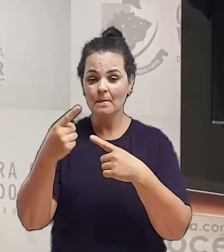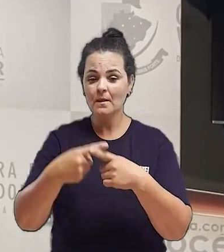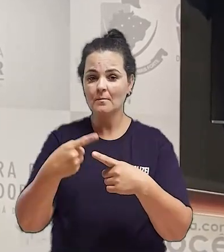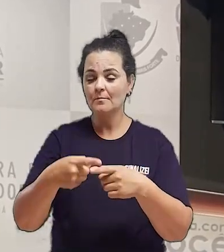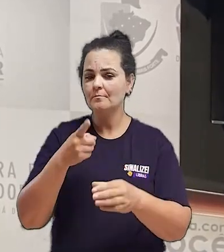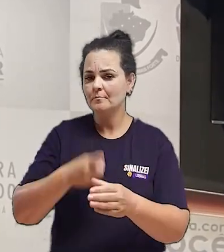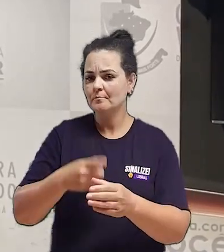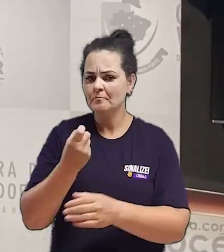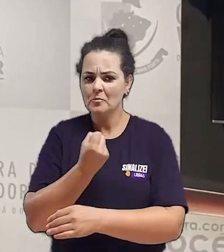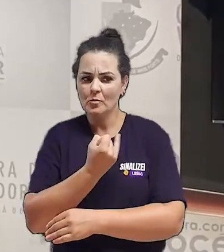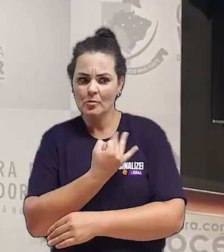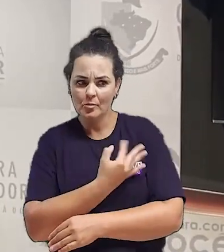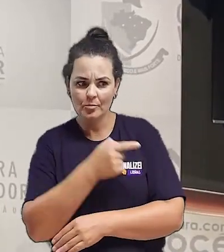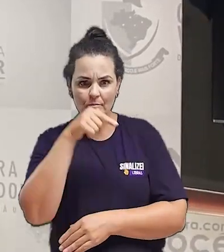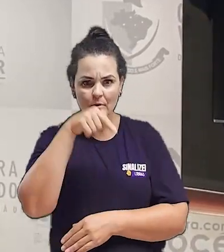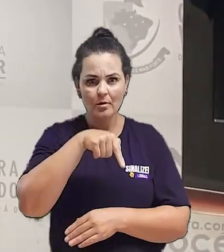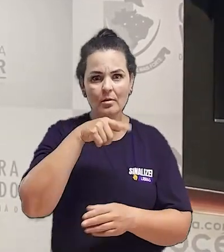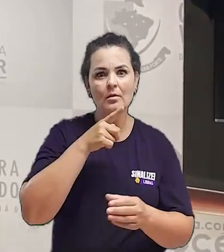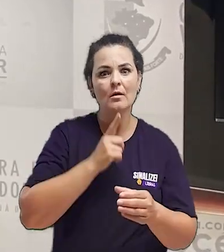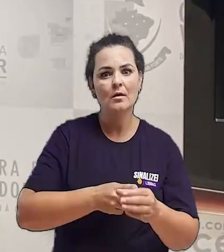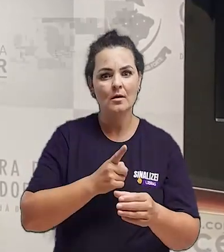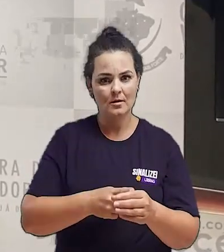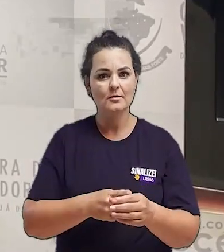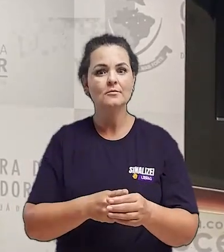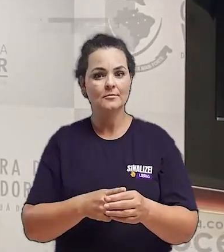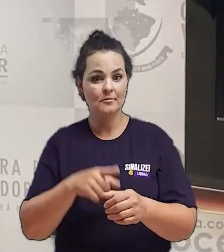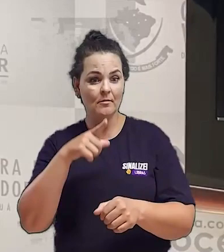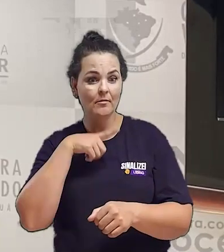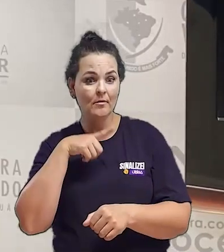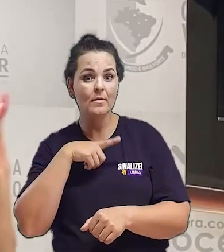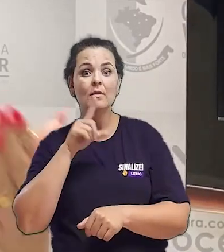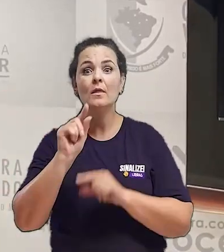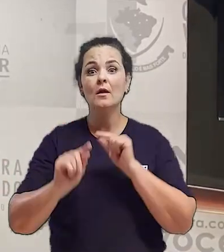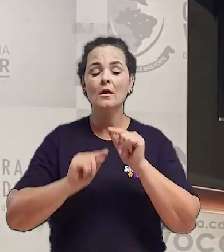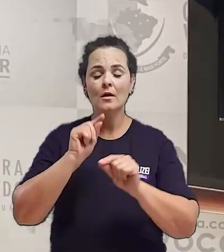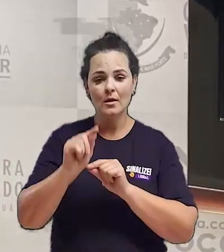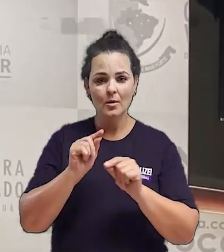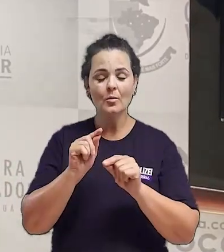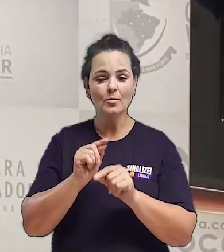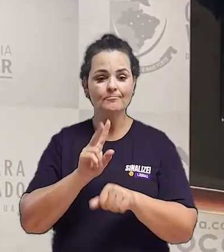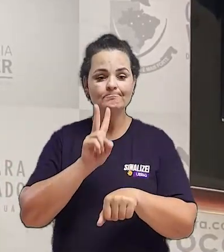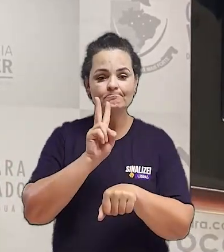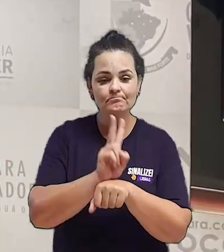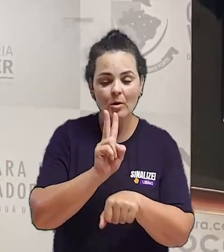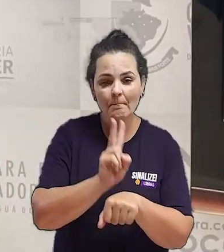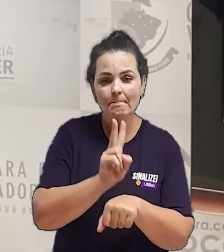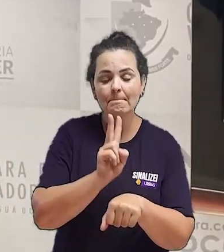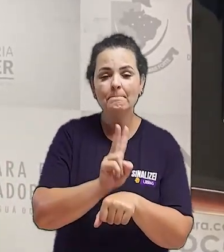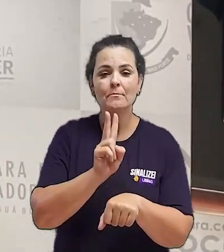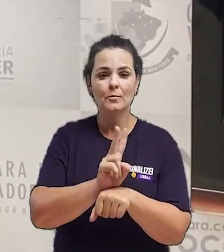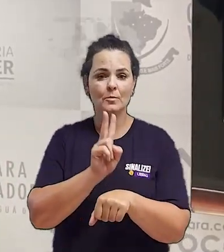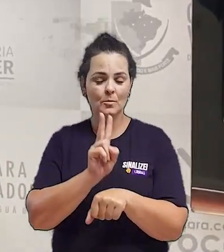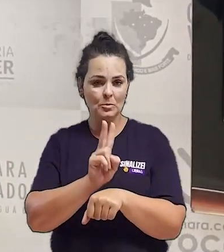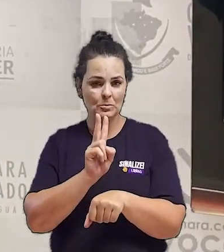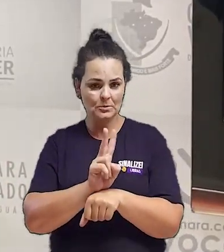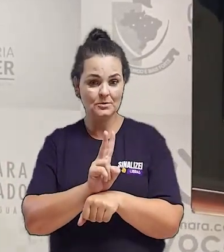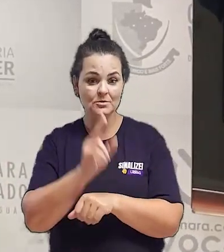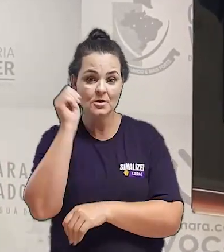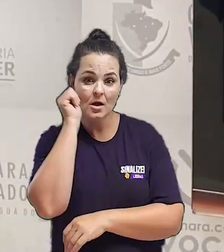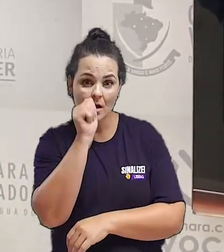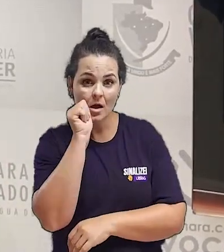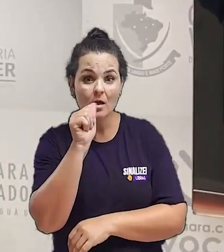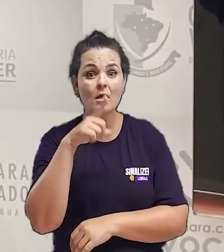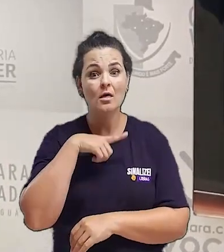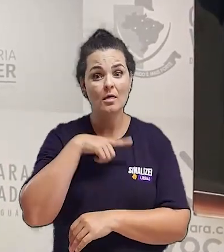cidade são alarmantes, como, por exemplo, as medidas protetivas concedidas no ano passado de 2023. Foram